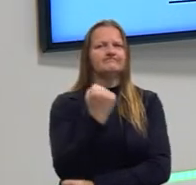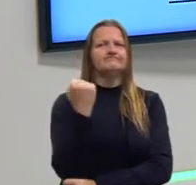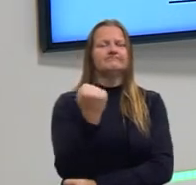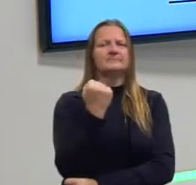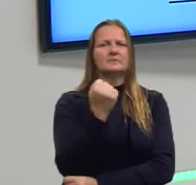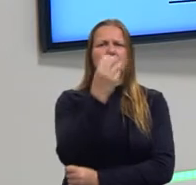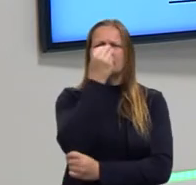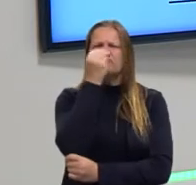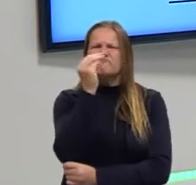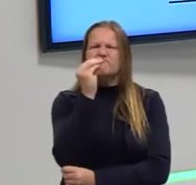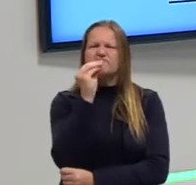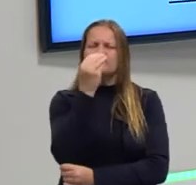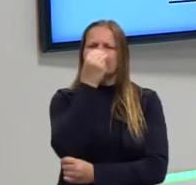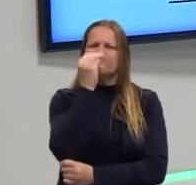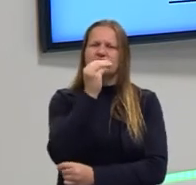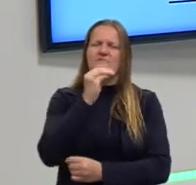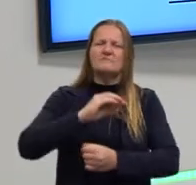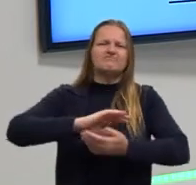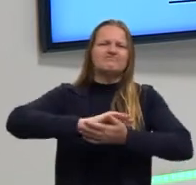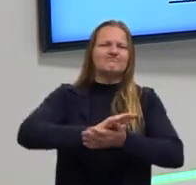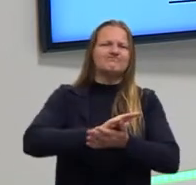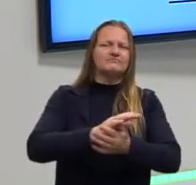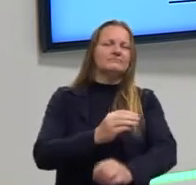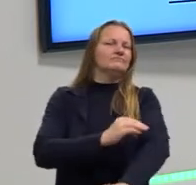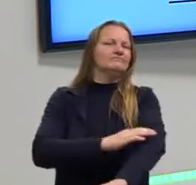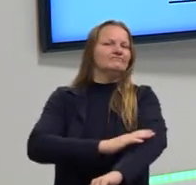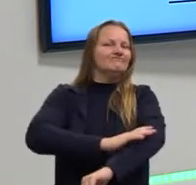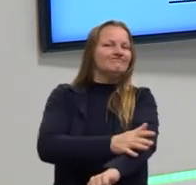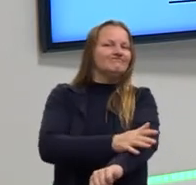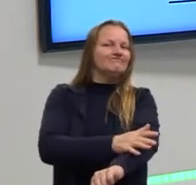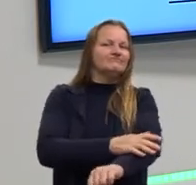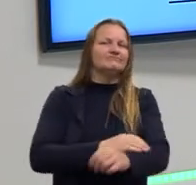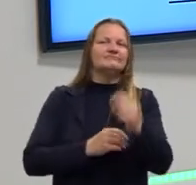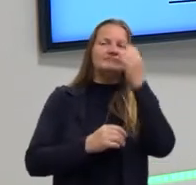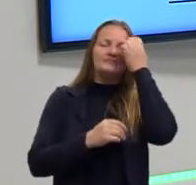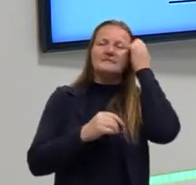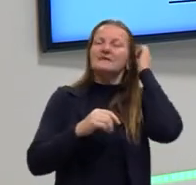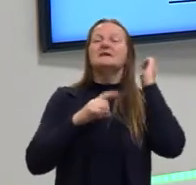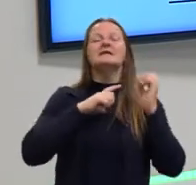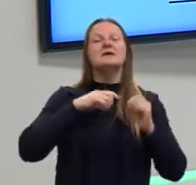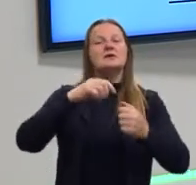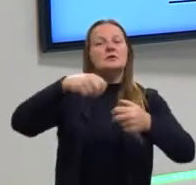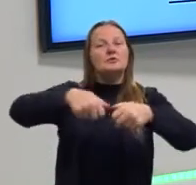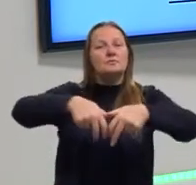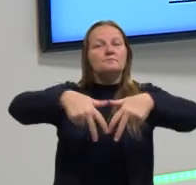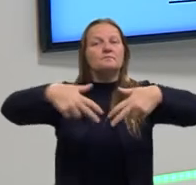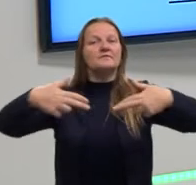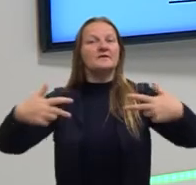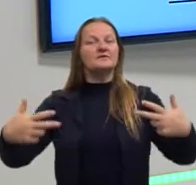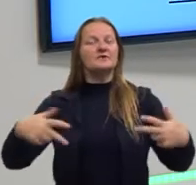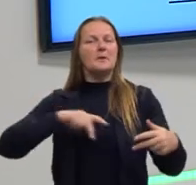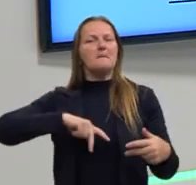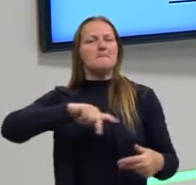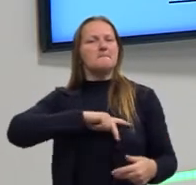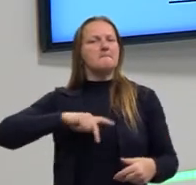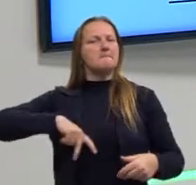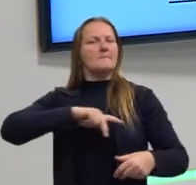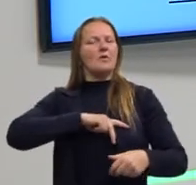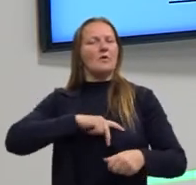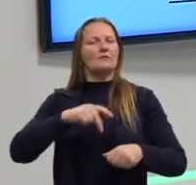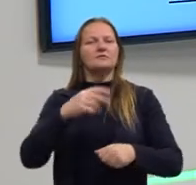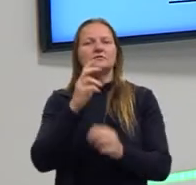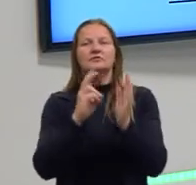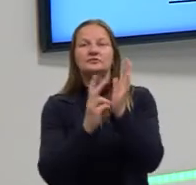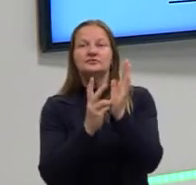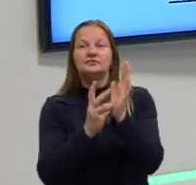preconceito, a segregação racial. A gente sabe que existem milhares de etnias, milhares de povos, diferentes povos